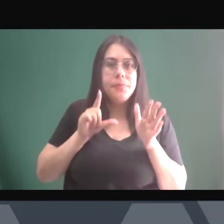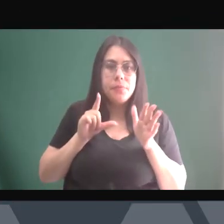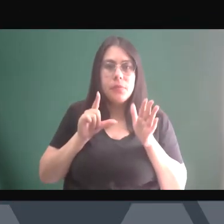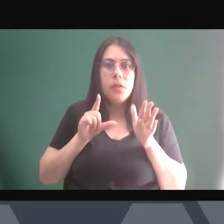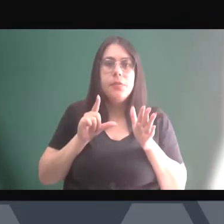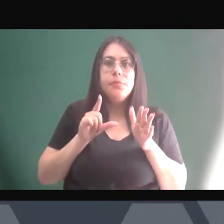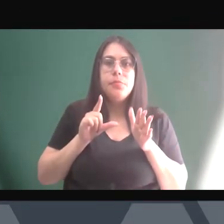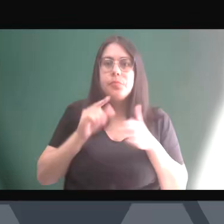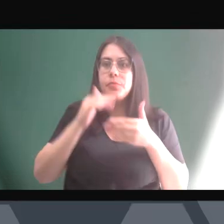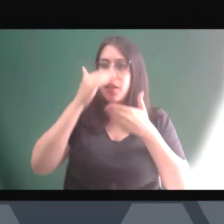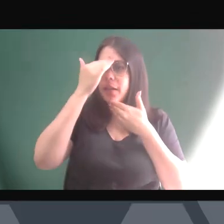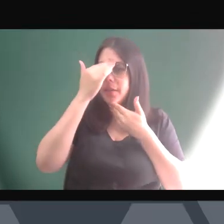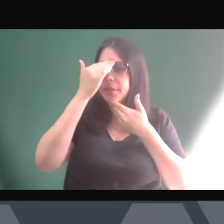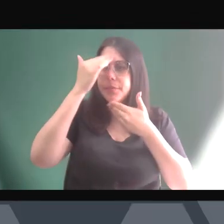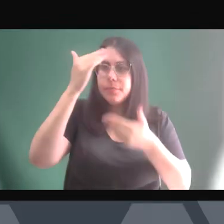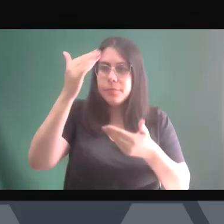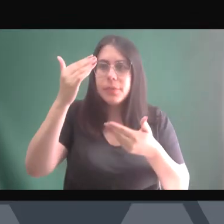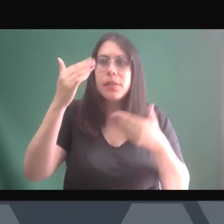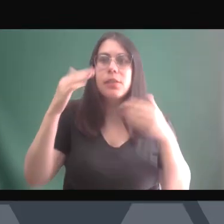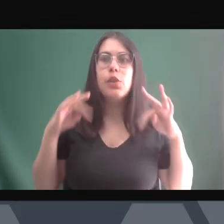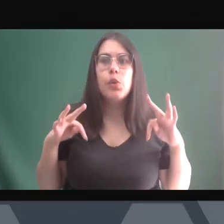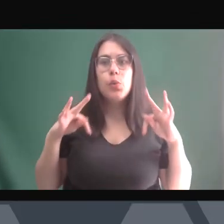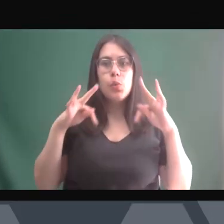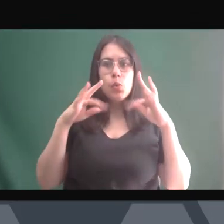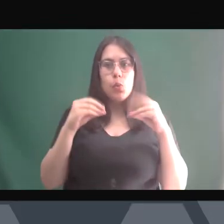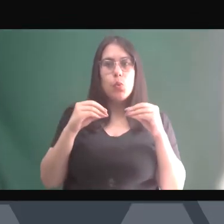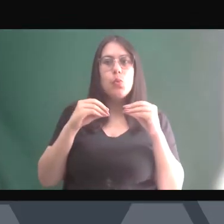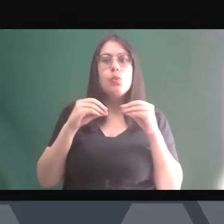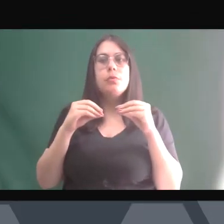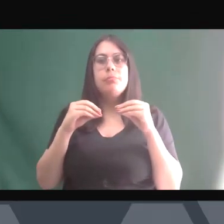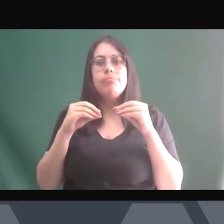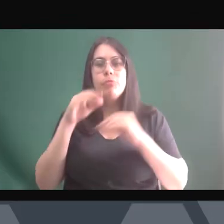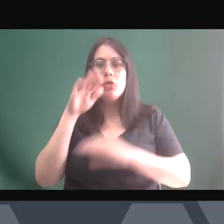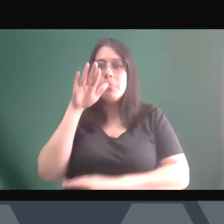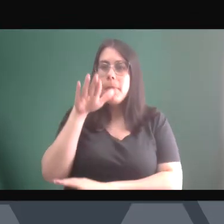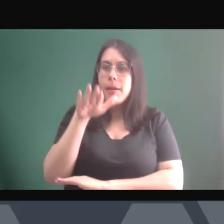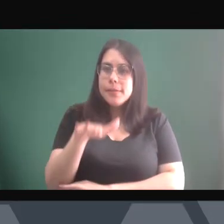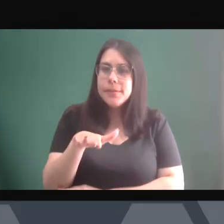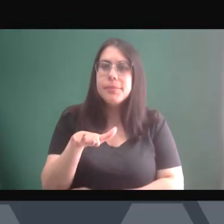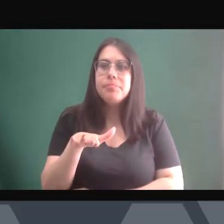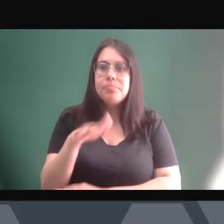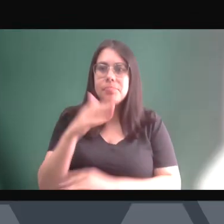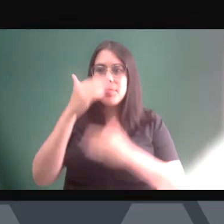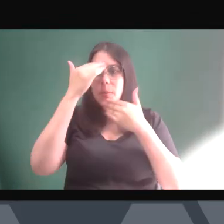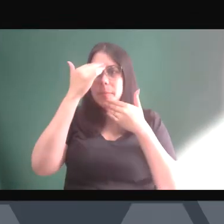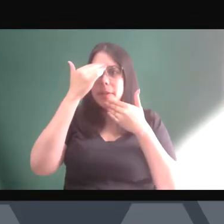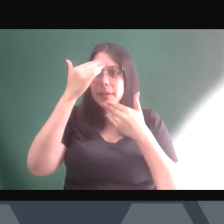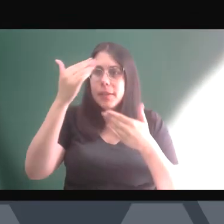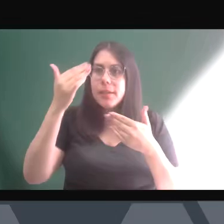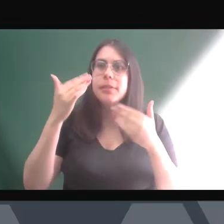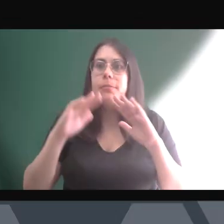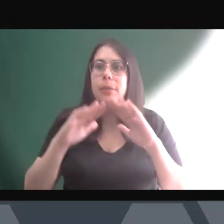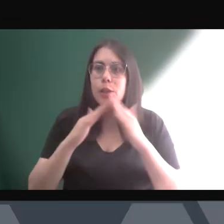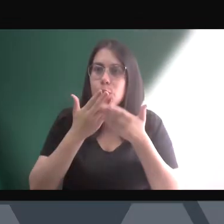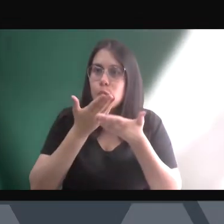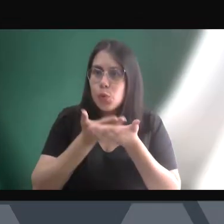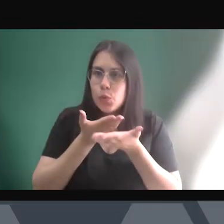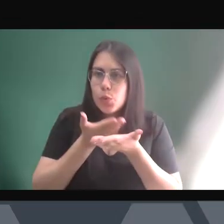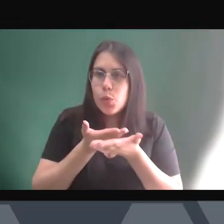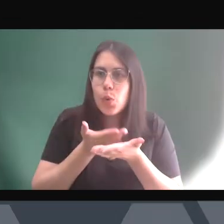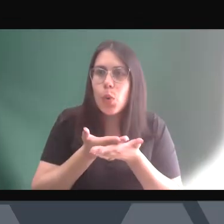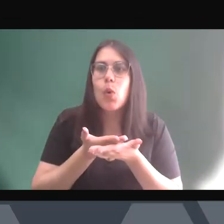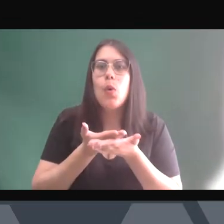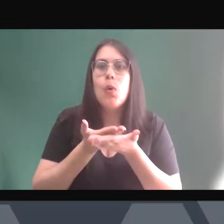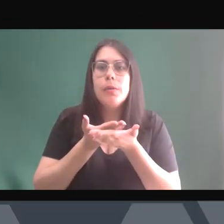reiterar os agradecimentos que foram feitos no período da manhã para a Escola da Defensoria Pública, para o